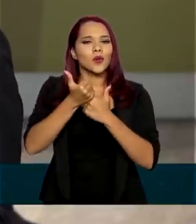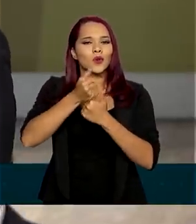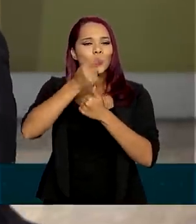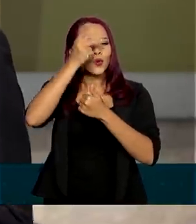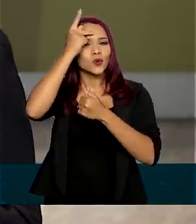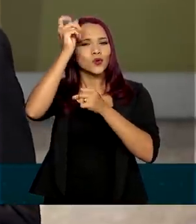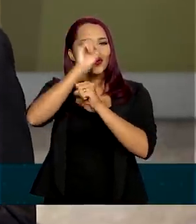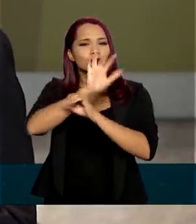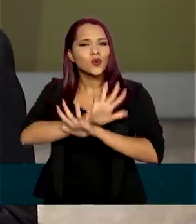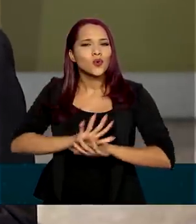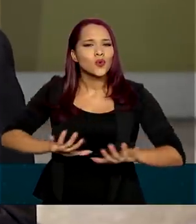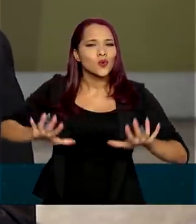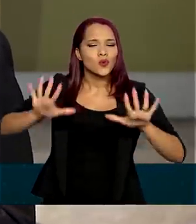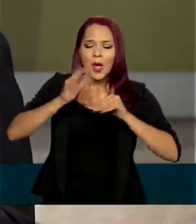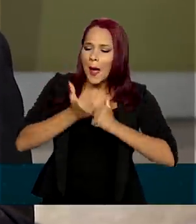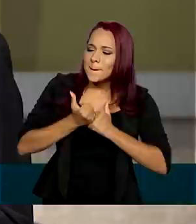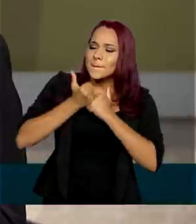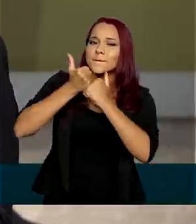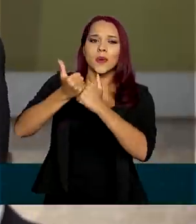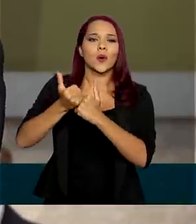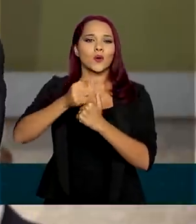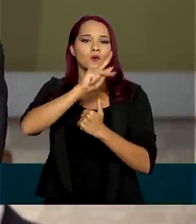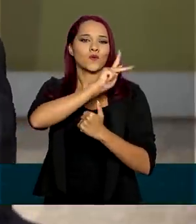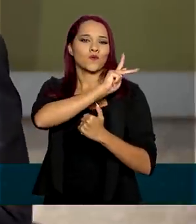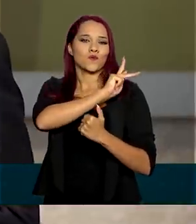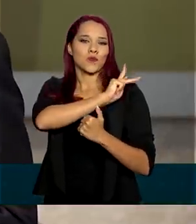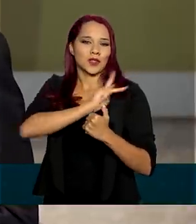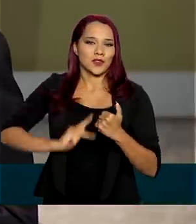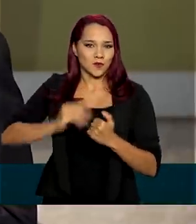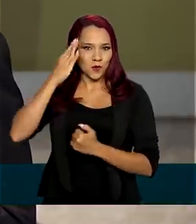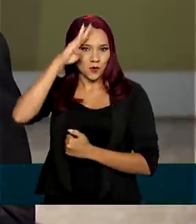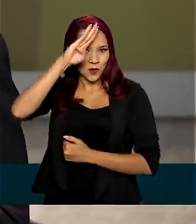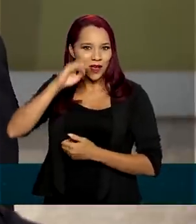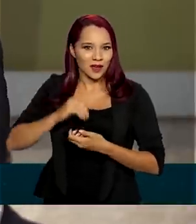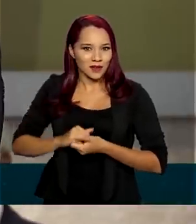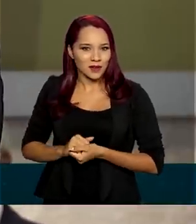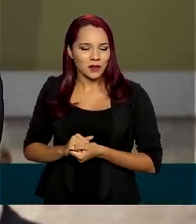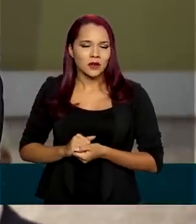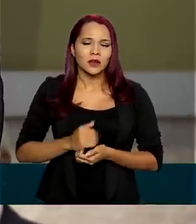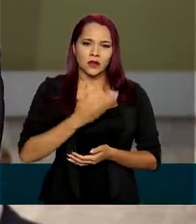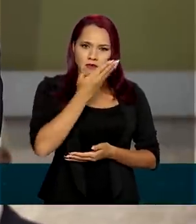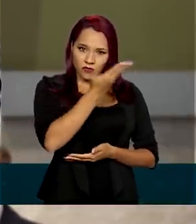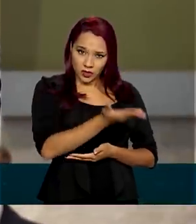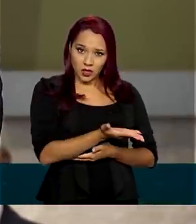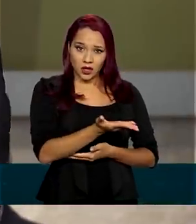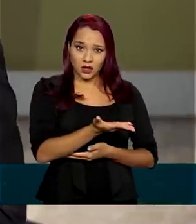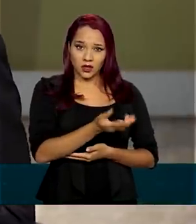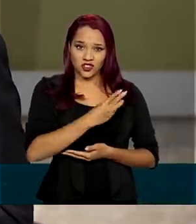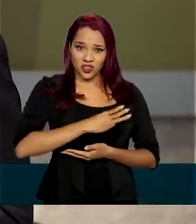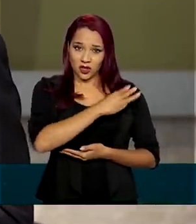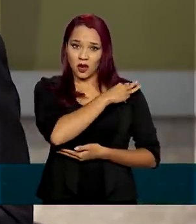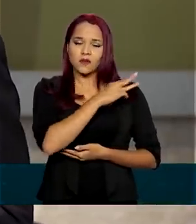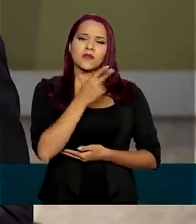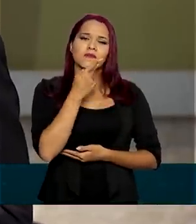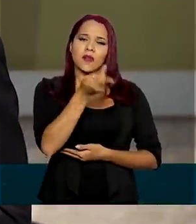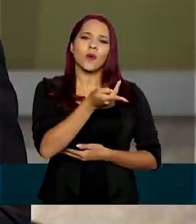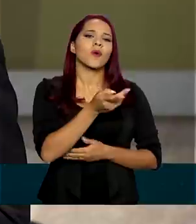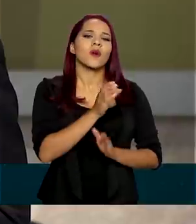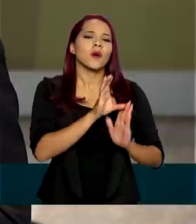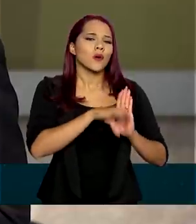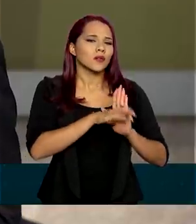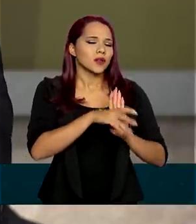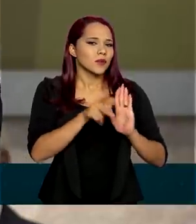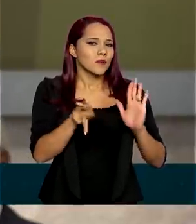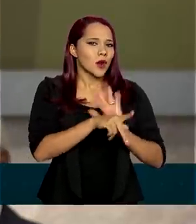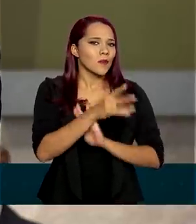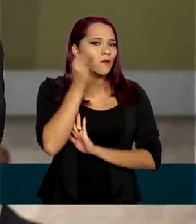ao presidente Jair Bolsonaro. E o senhor ministro, general Braga Neto, o senhor usou um conceito da filosofia